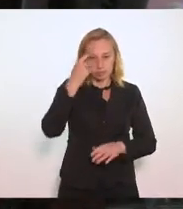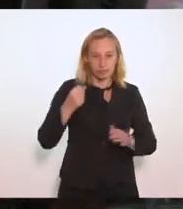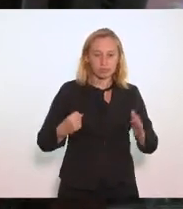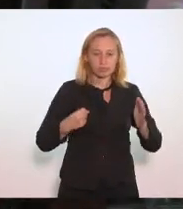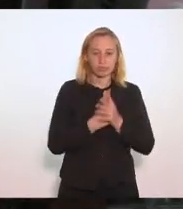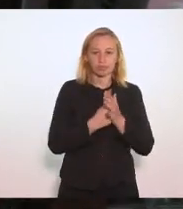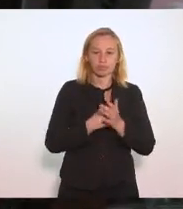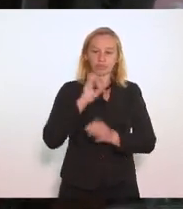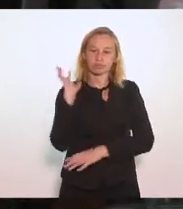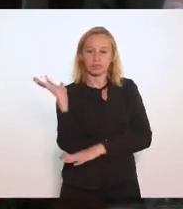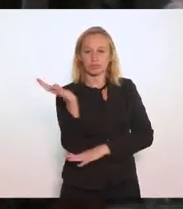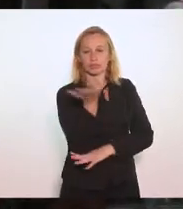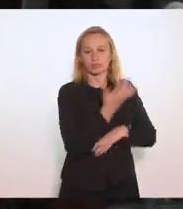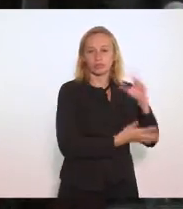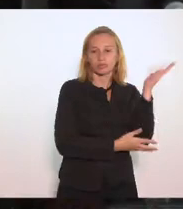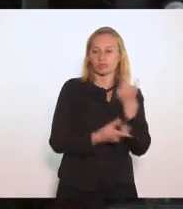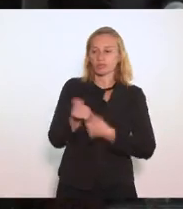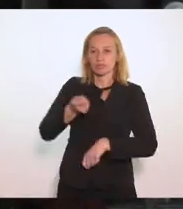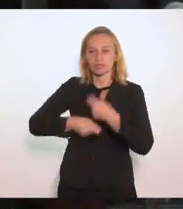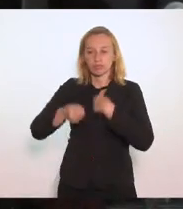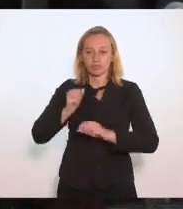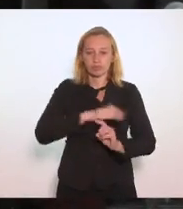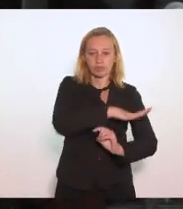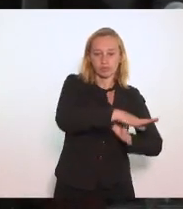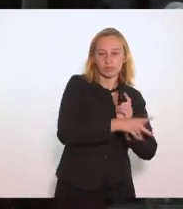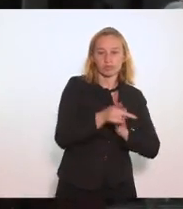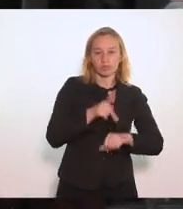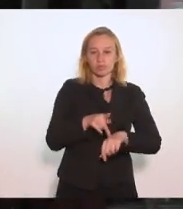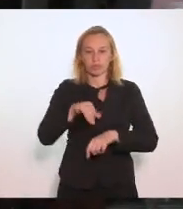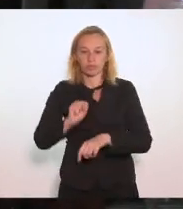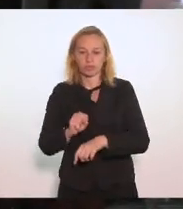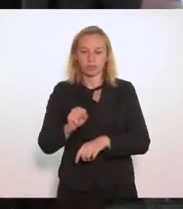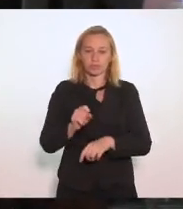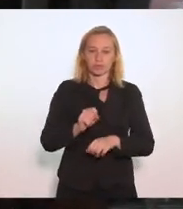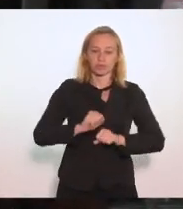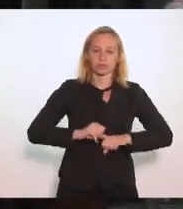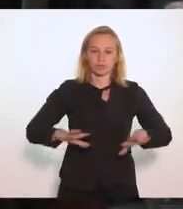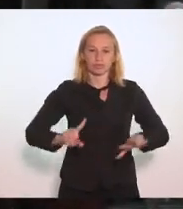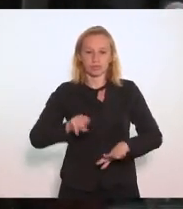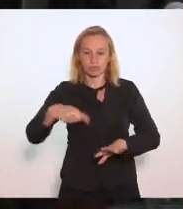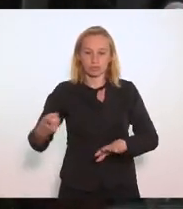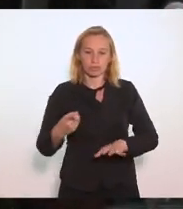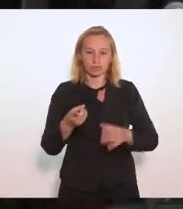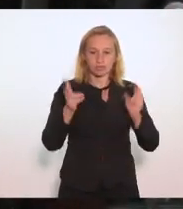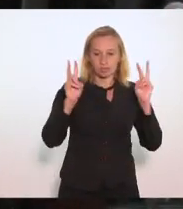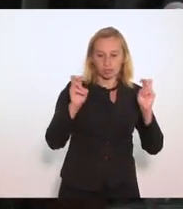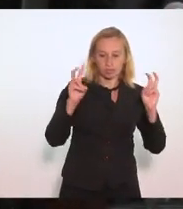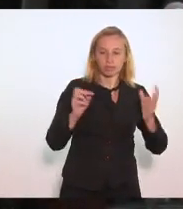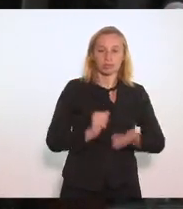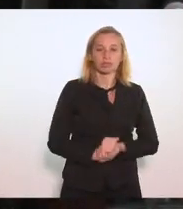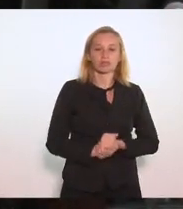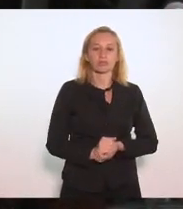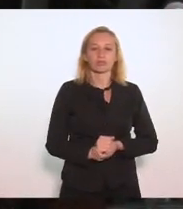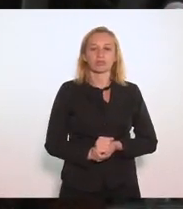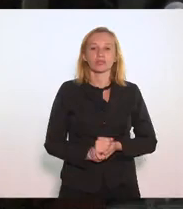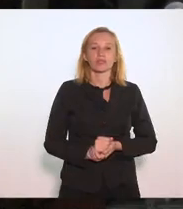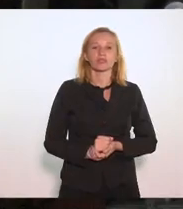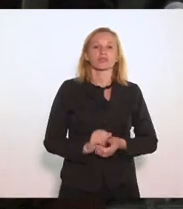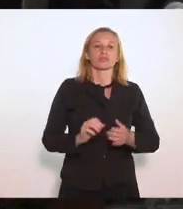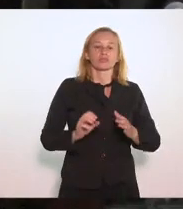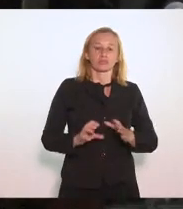ambientais, econômicos e sociais pós-pandemia no âmbito do Estado do Rio de Janeiro e das outras providências Pareceres da Comissão de Constituição de pela